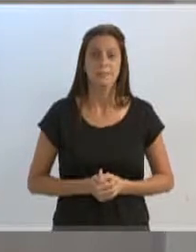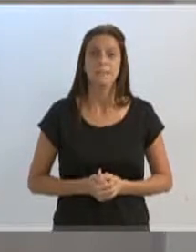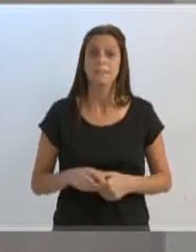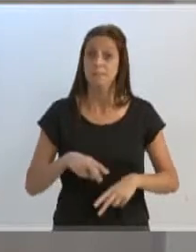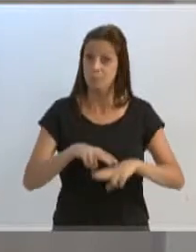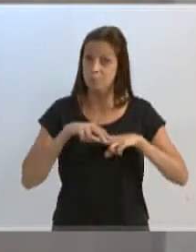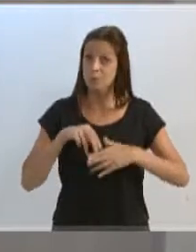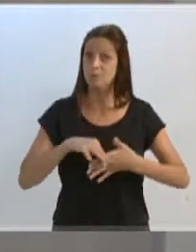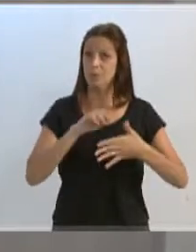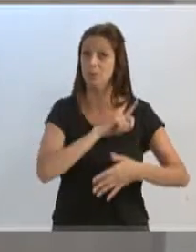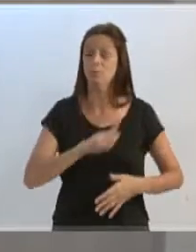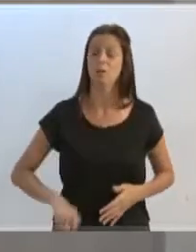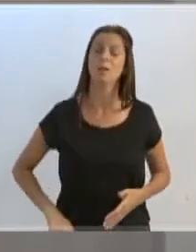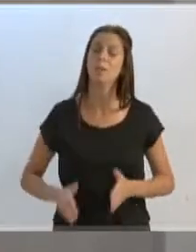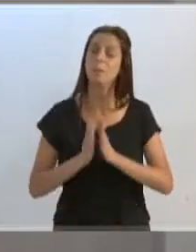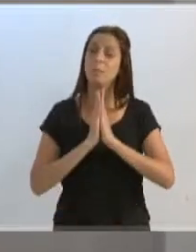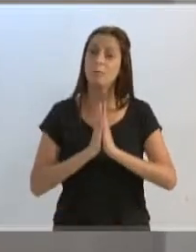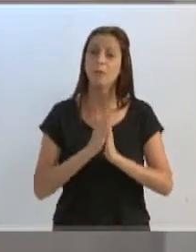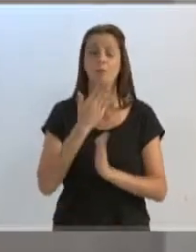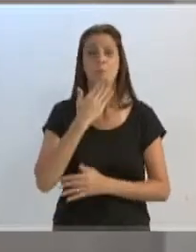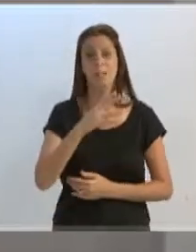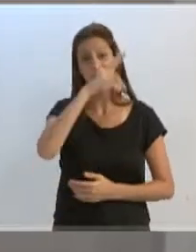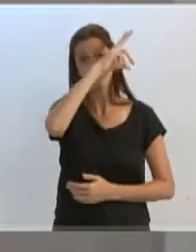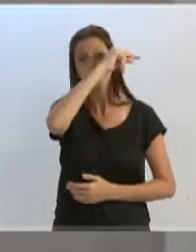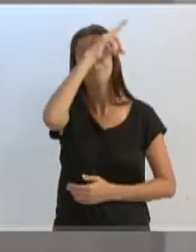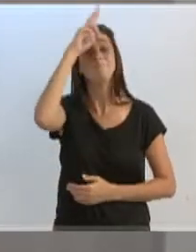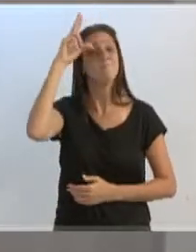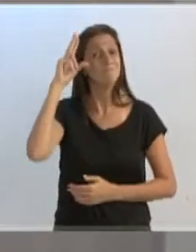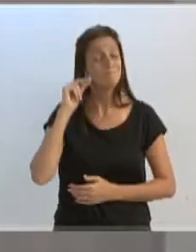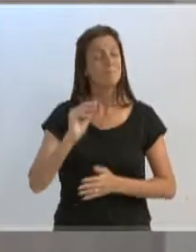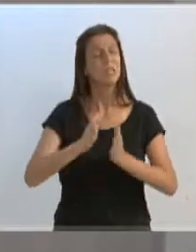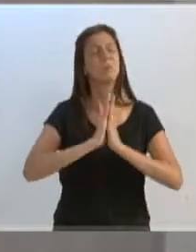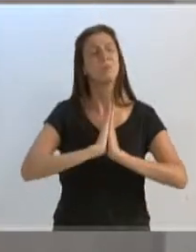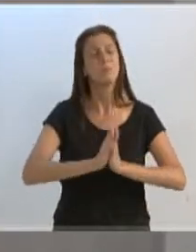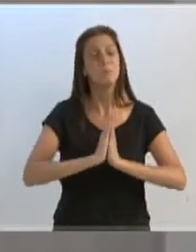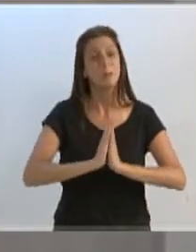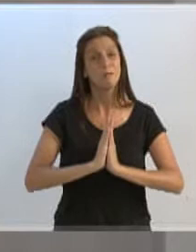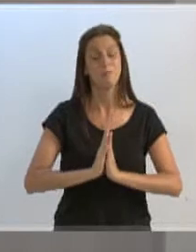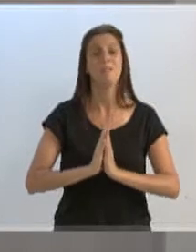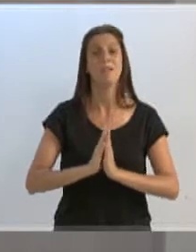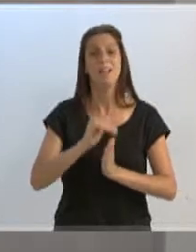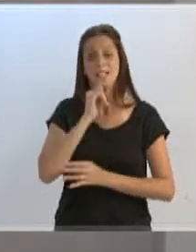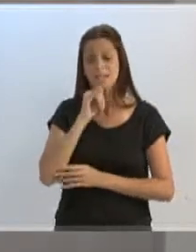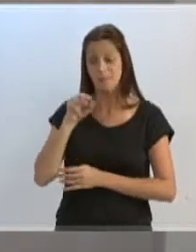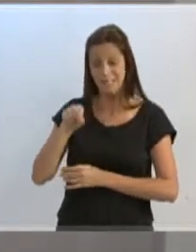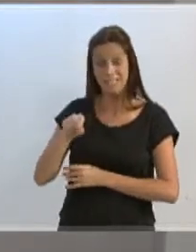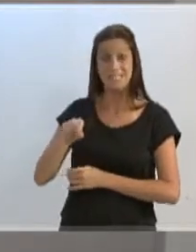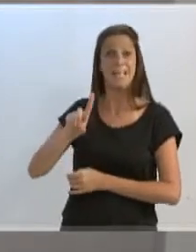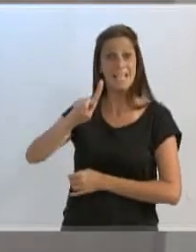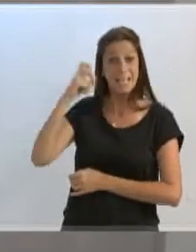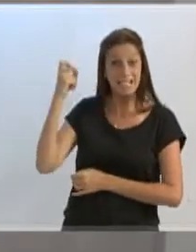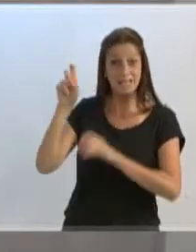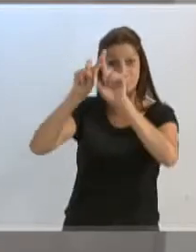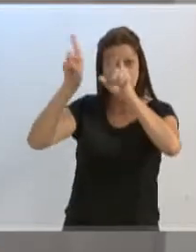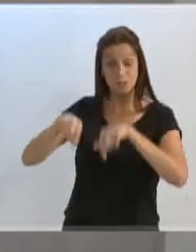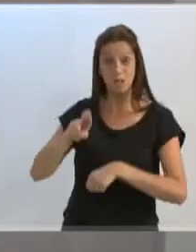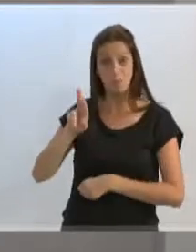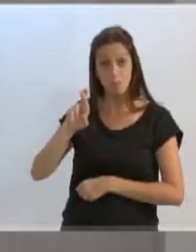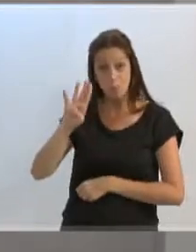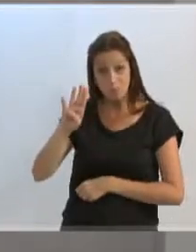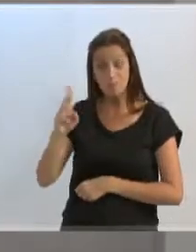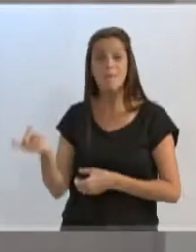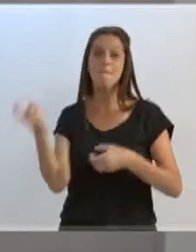governo, peço para que o Executivo Municipal possa aproveitar toda essa mão de obra boa que a URB possui